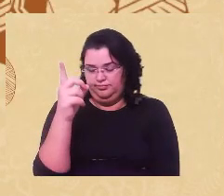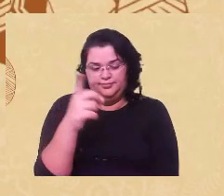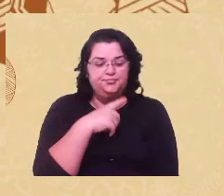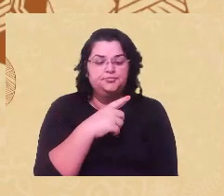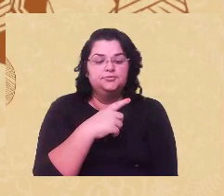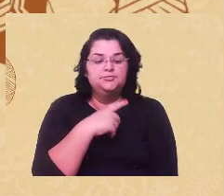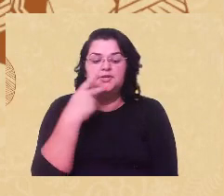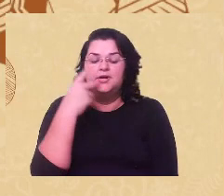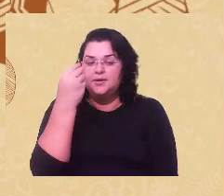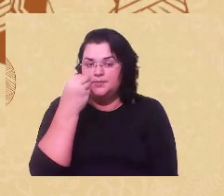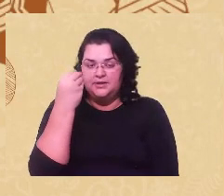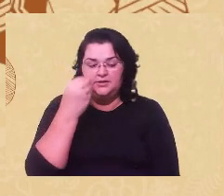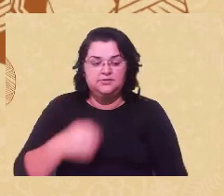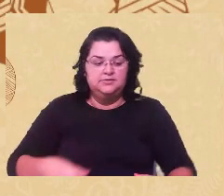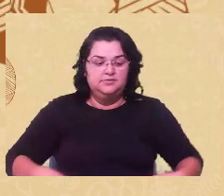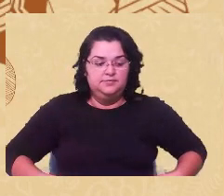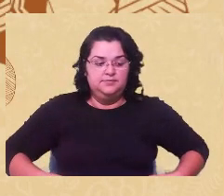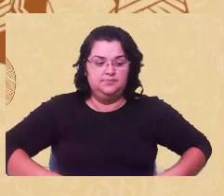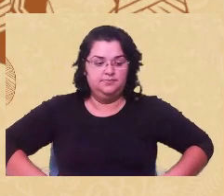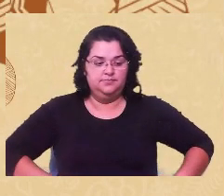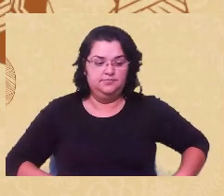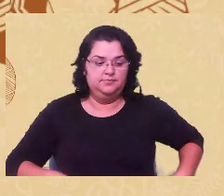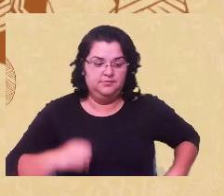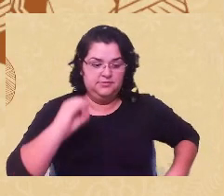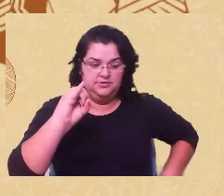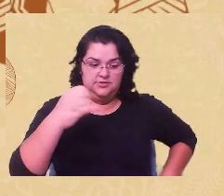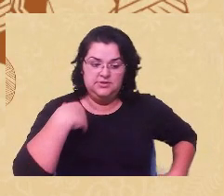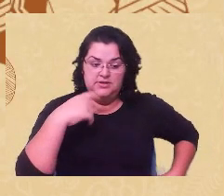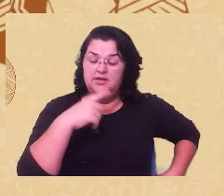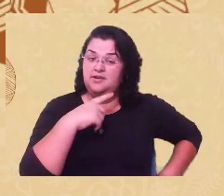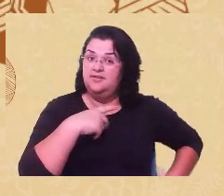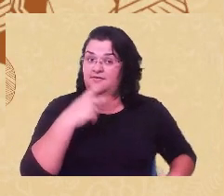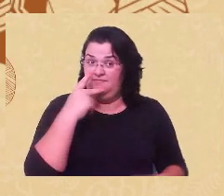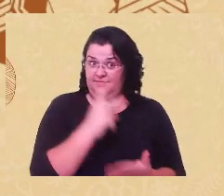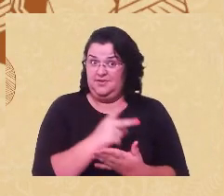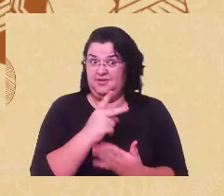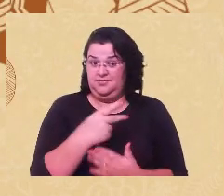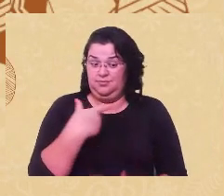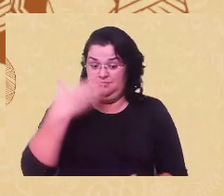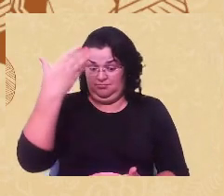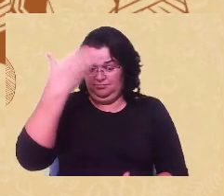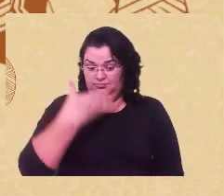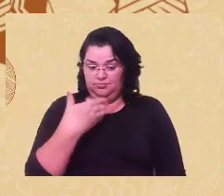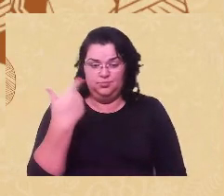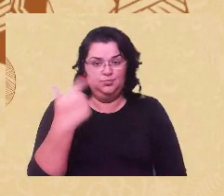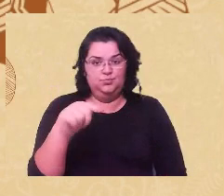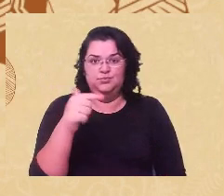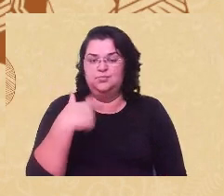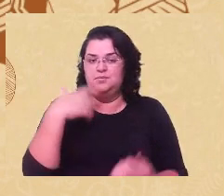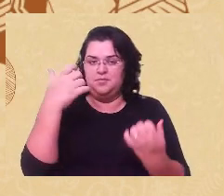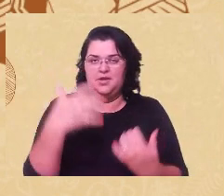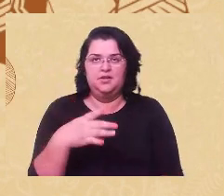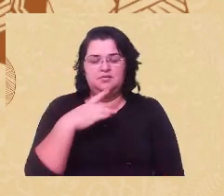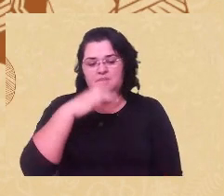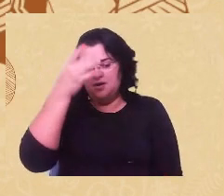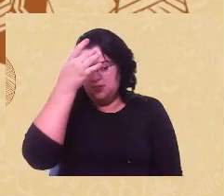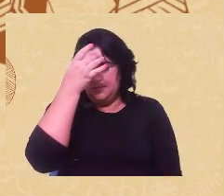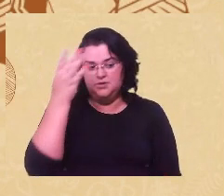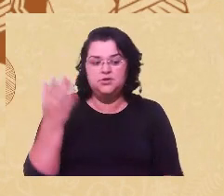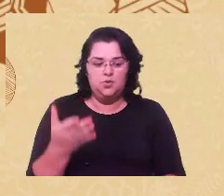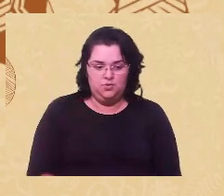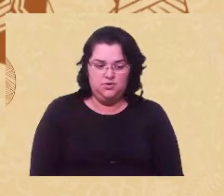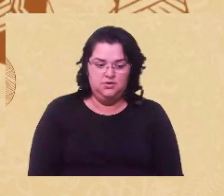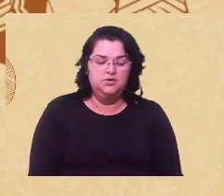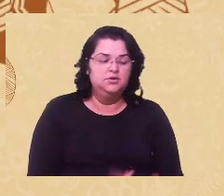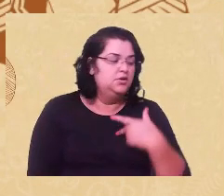experiência, né? Ela me disse, se fosse uma coisa que fosse descriminalizada, não sei explicar o que está passando na minha cabeça agora. Eu acho que